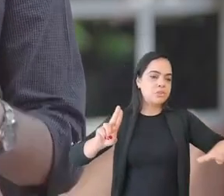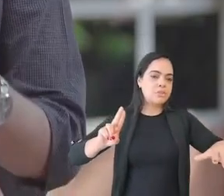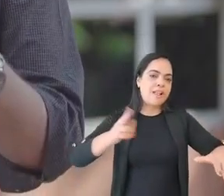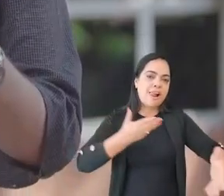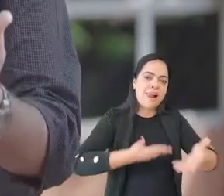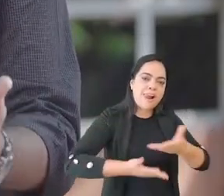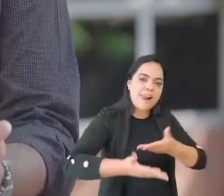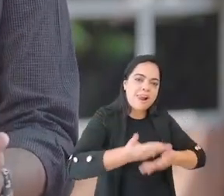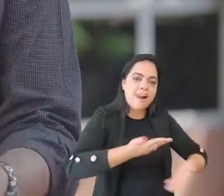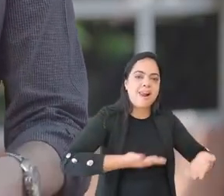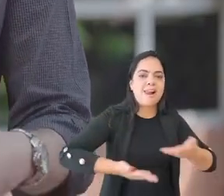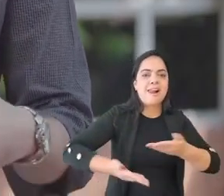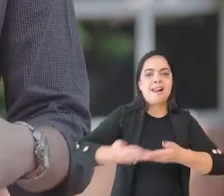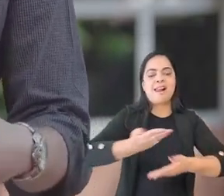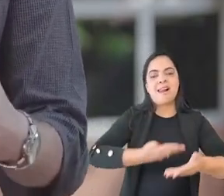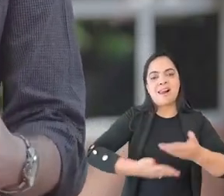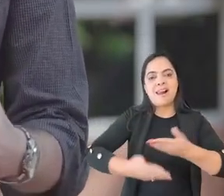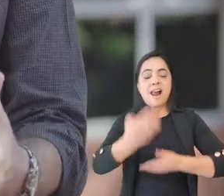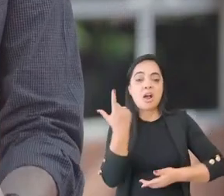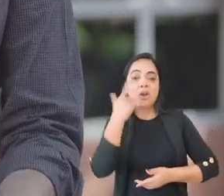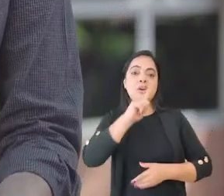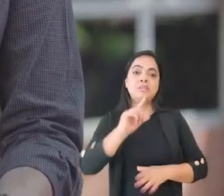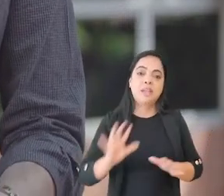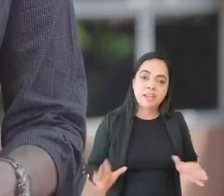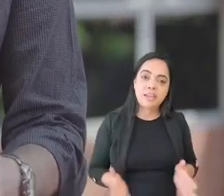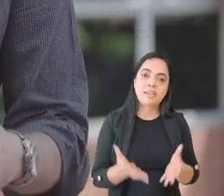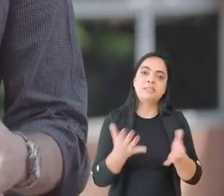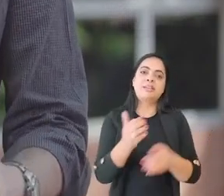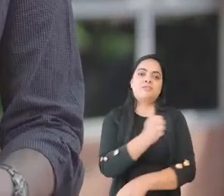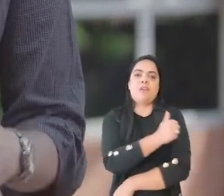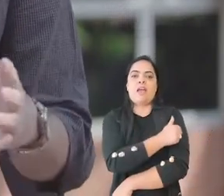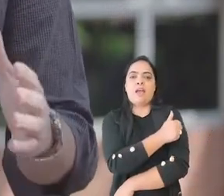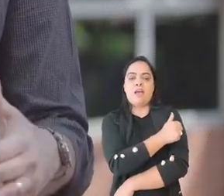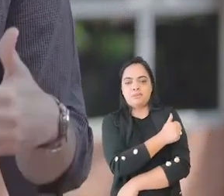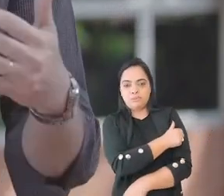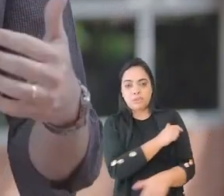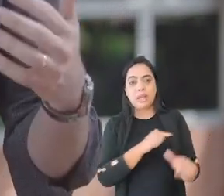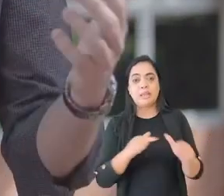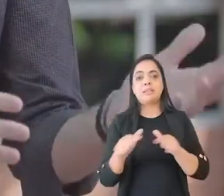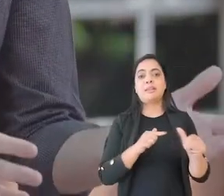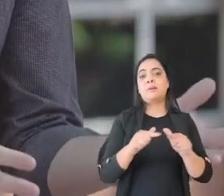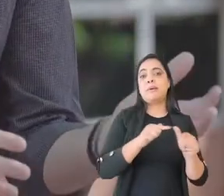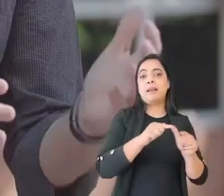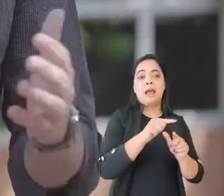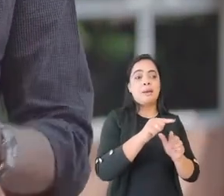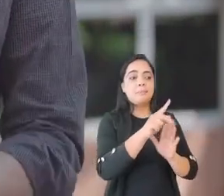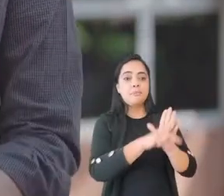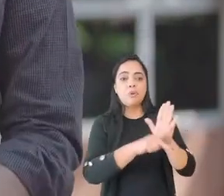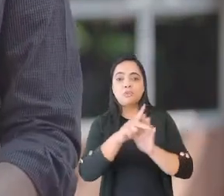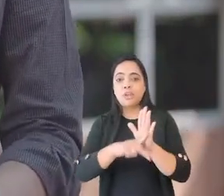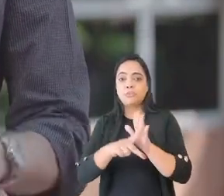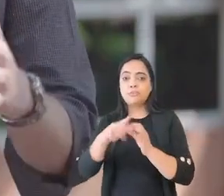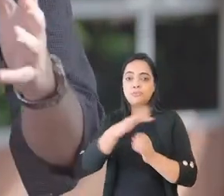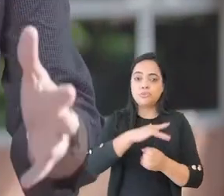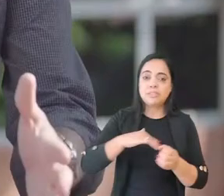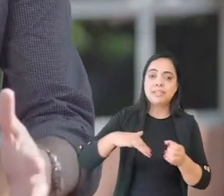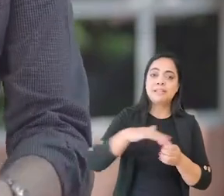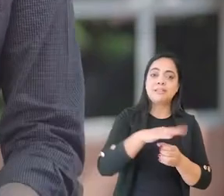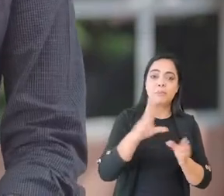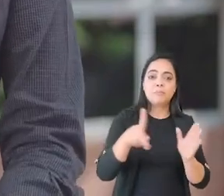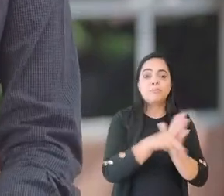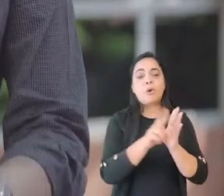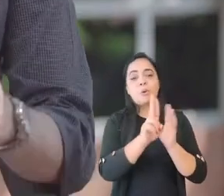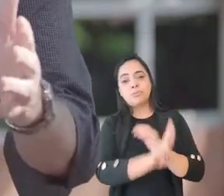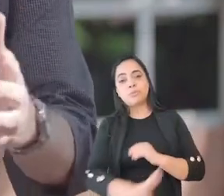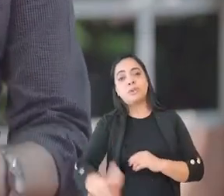sociedade. E com isso, há um forte incentivo para que os estudantes atuem em projetos extensionistas da